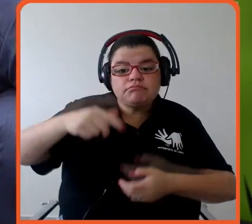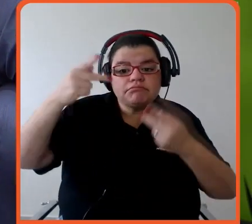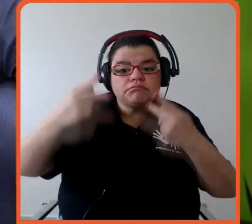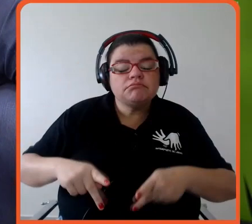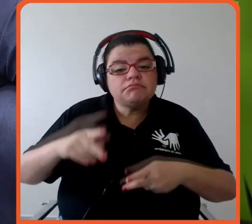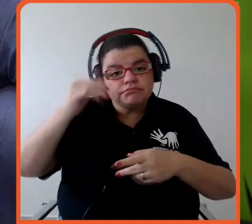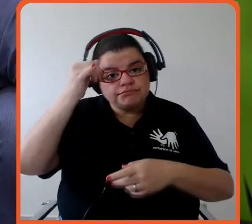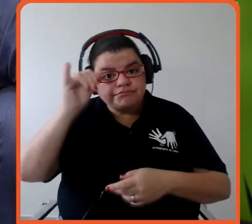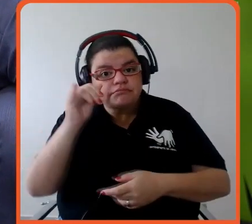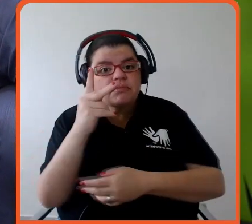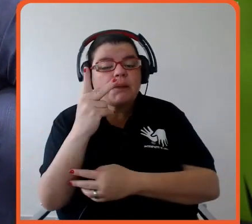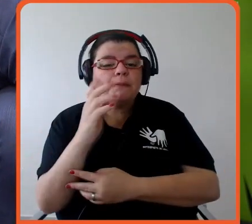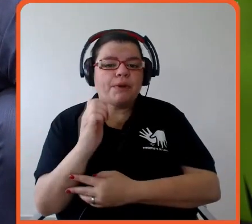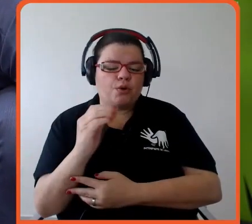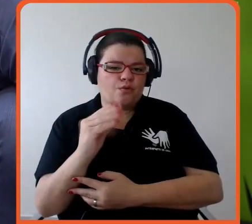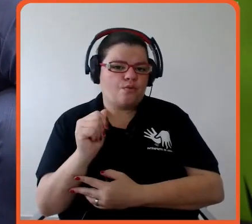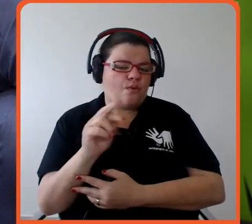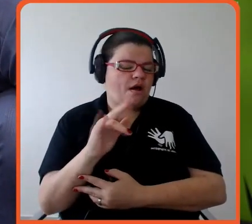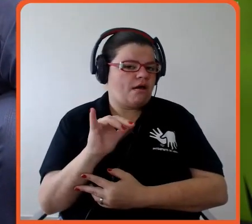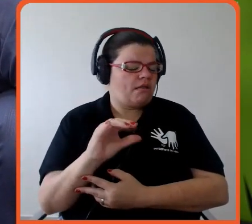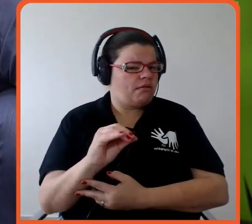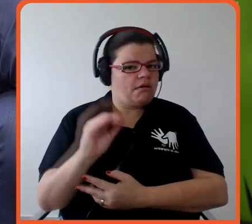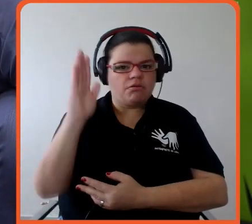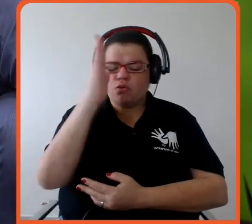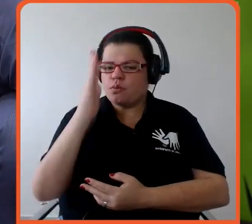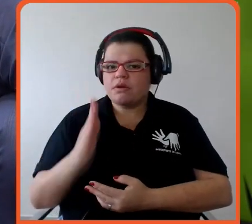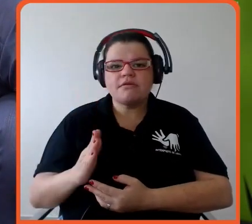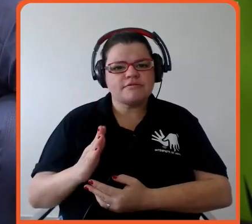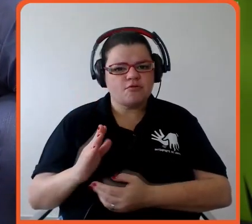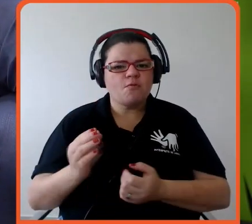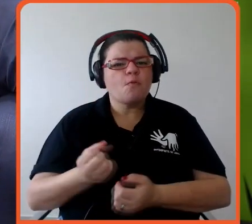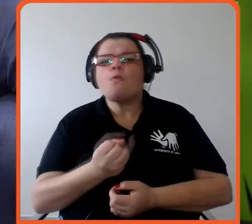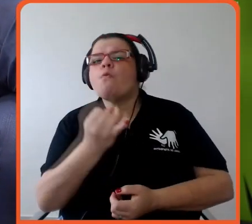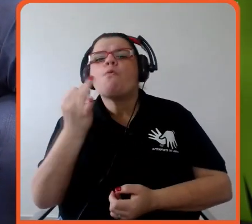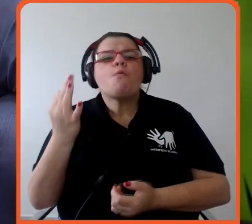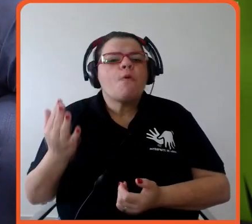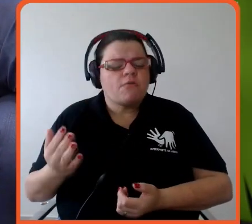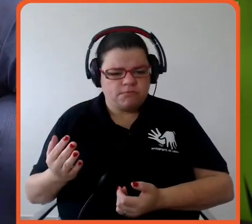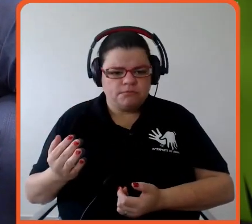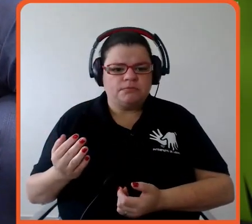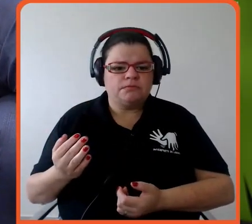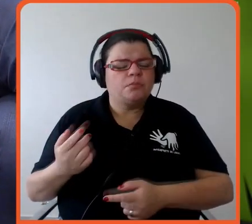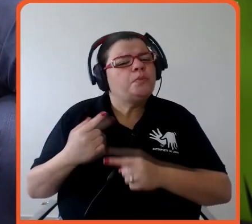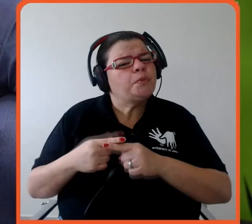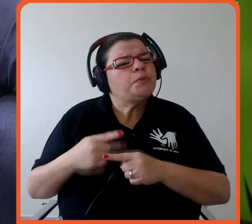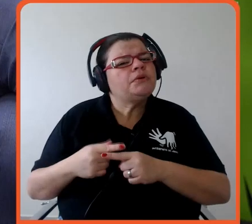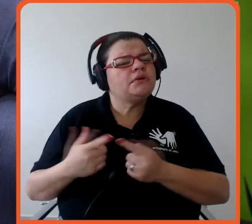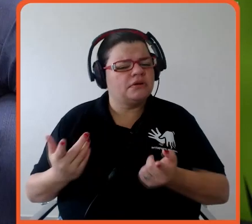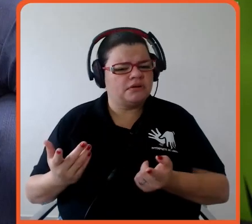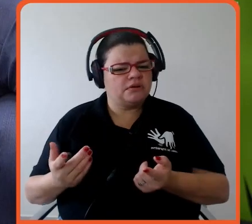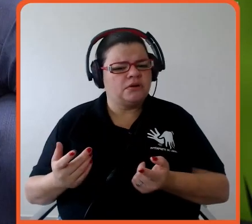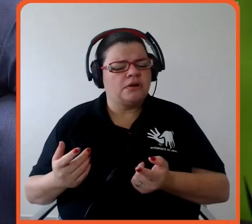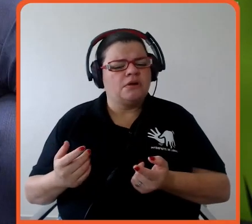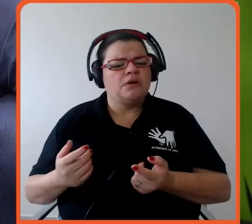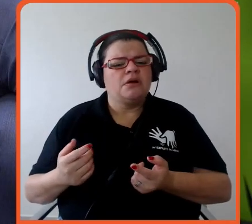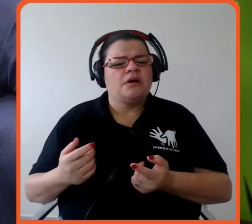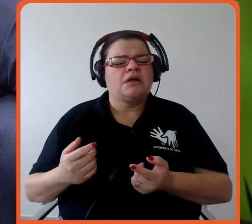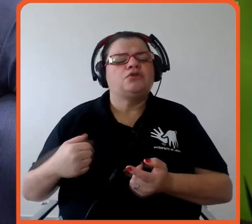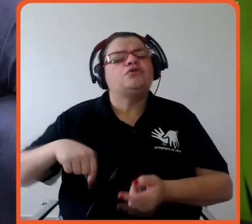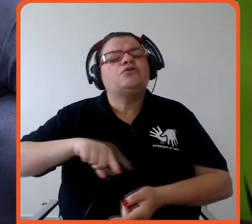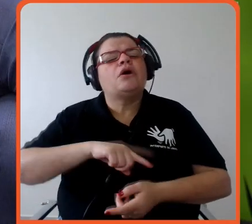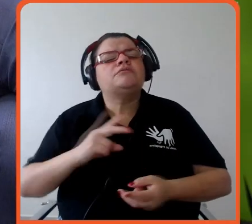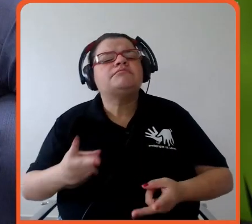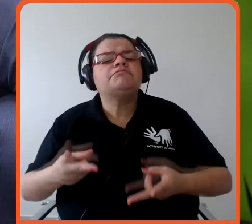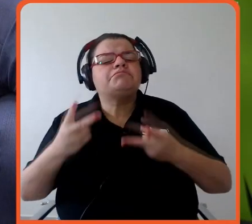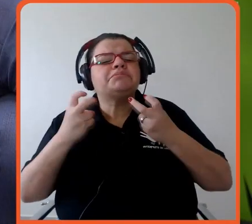ela efetivamente tem do ponto de vista de impacto ambiental? Quais são os aspectos sociais e econômicos que